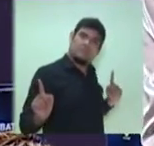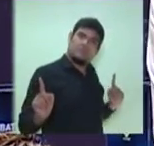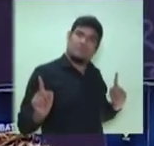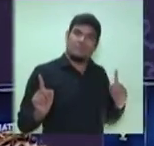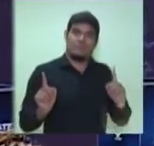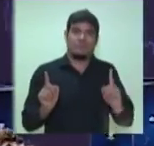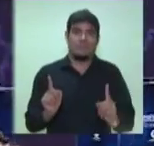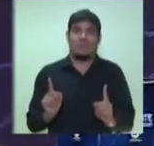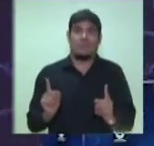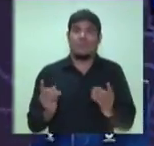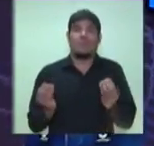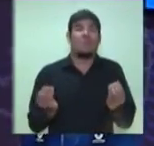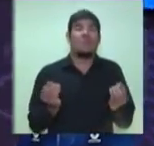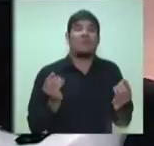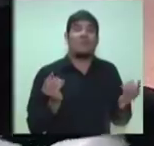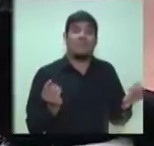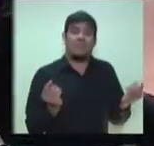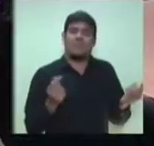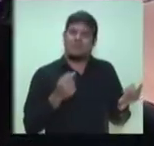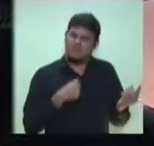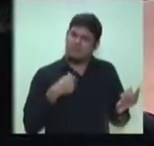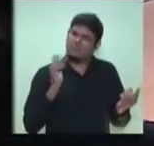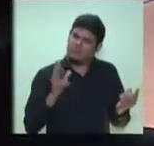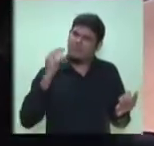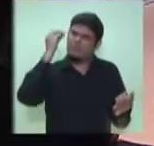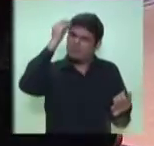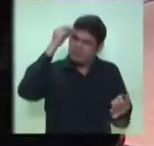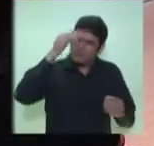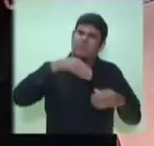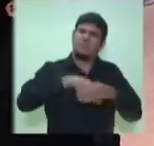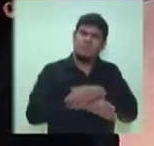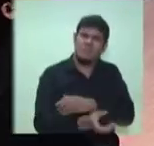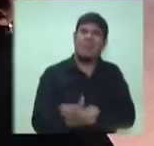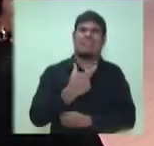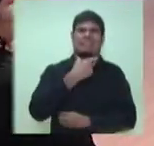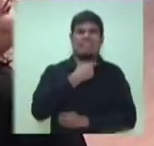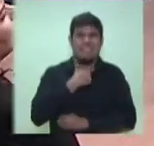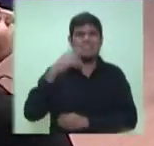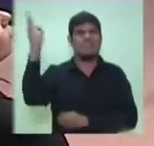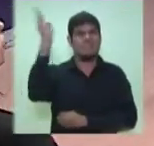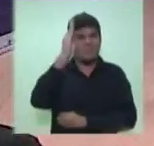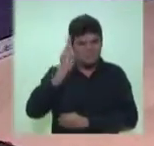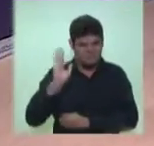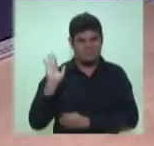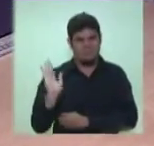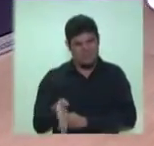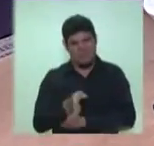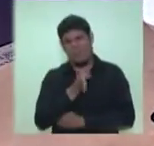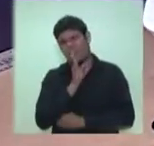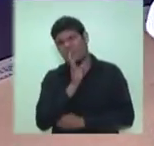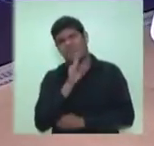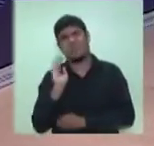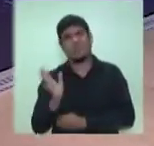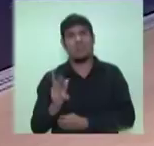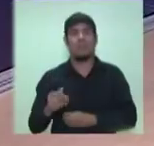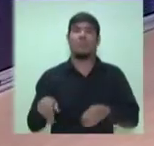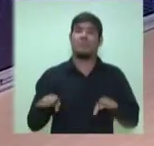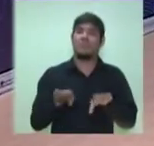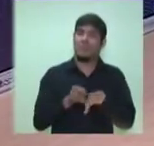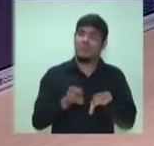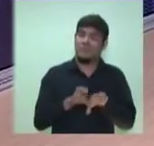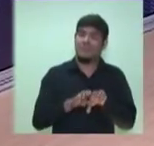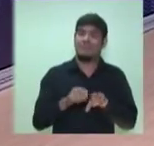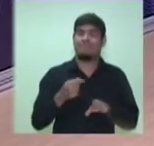com experiência, tarimbado, acostumado a passar por crises nacionais e por crises locais. Eu também sou